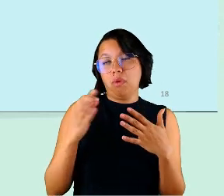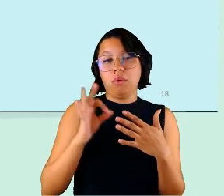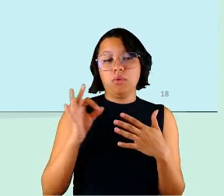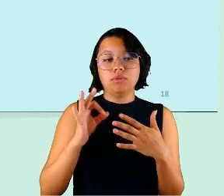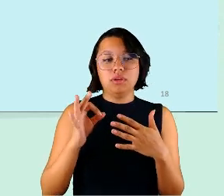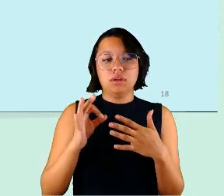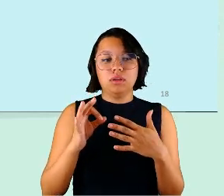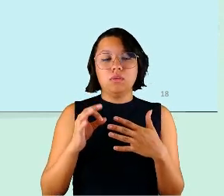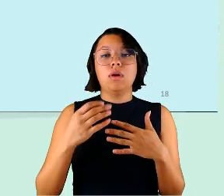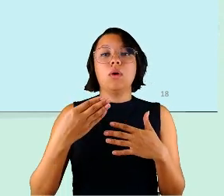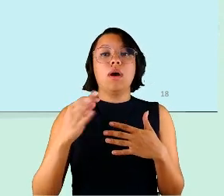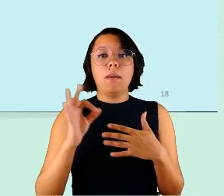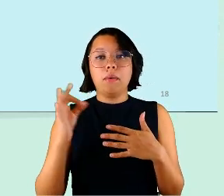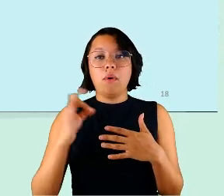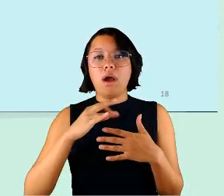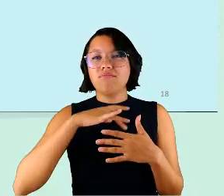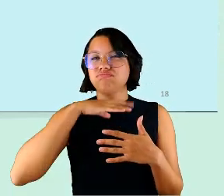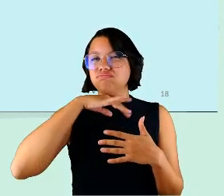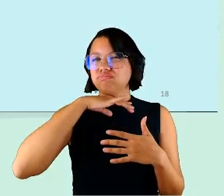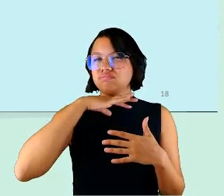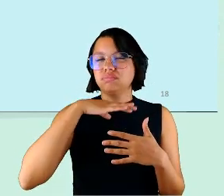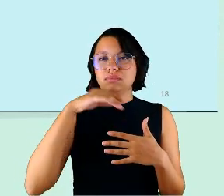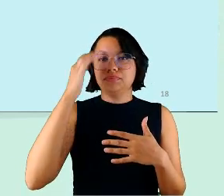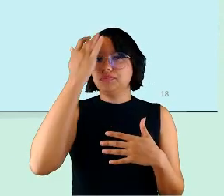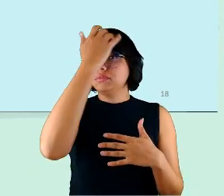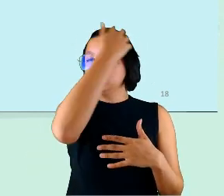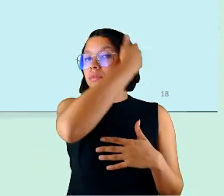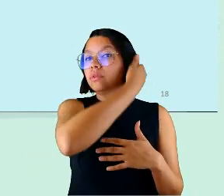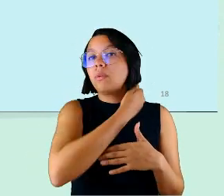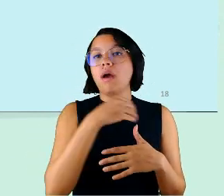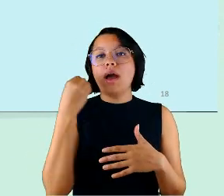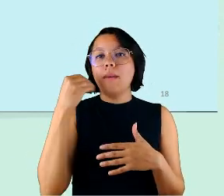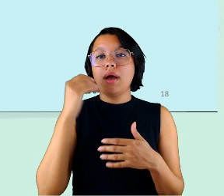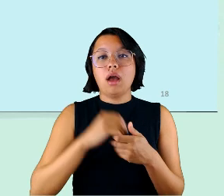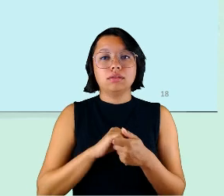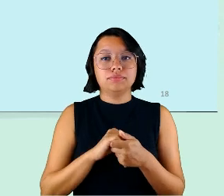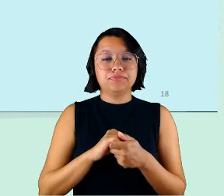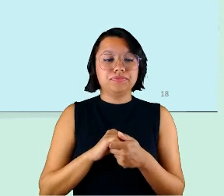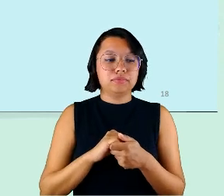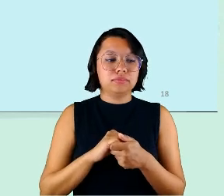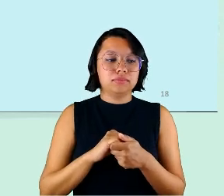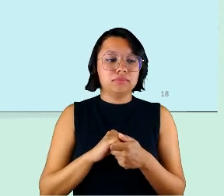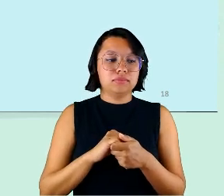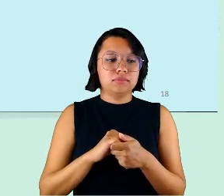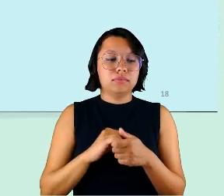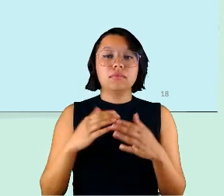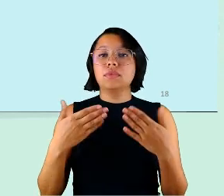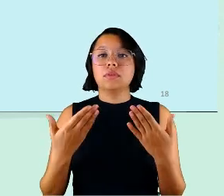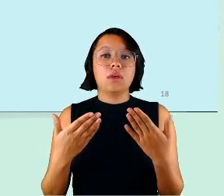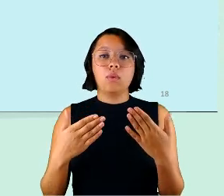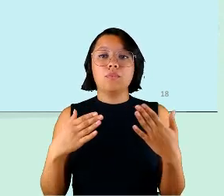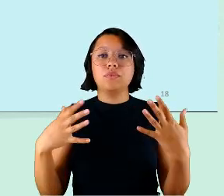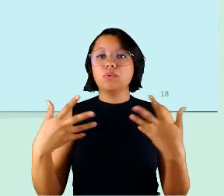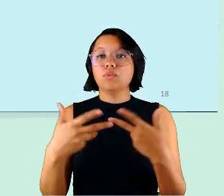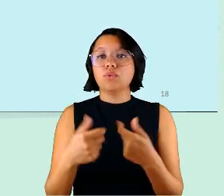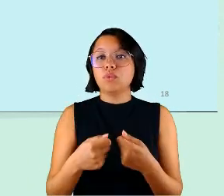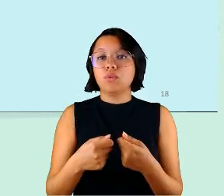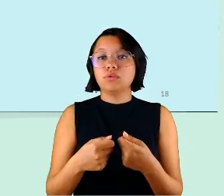4% falam que a experiência foi negativa então com todos os